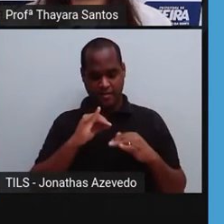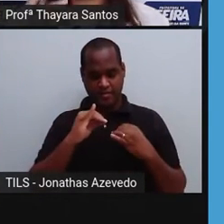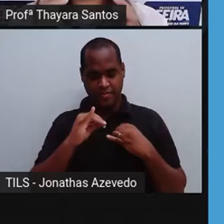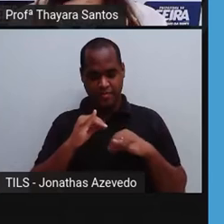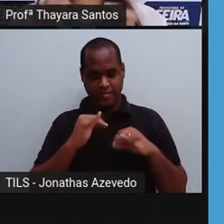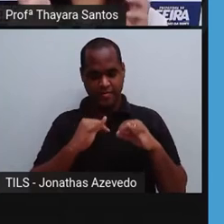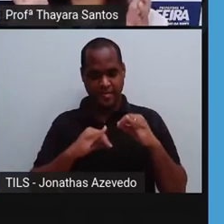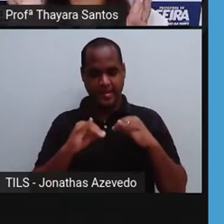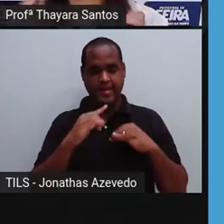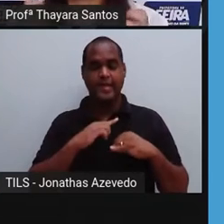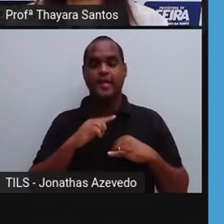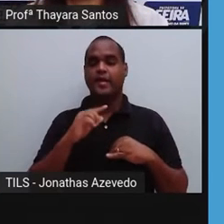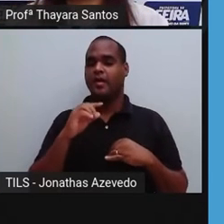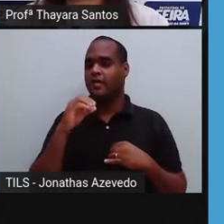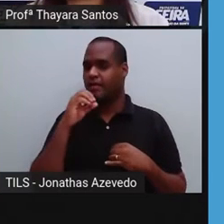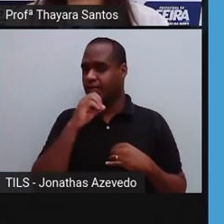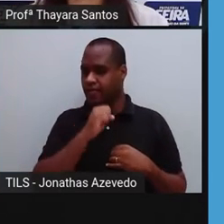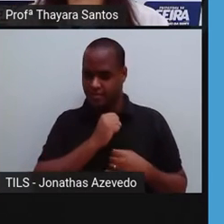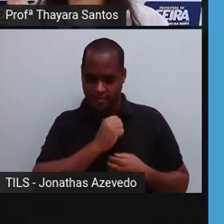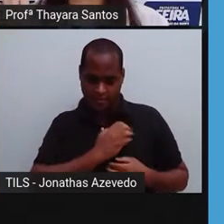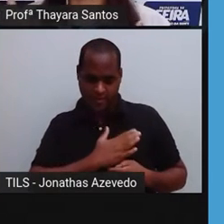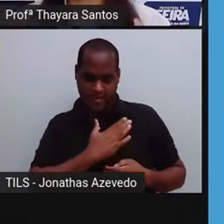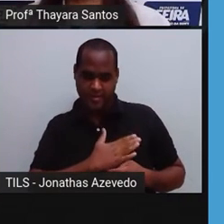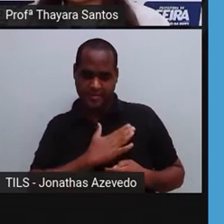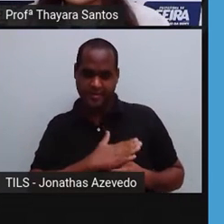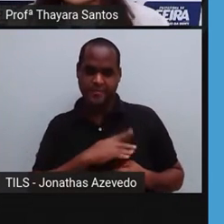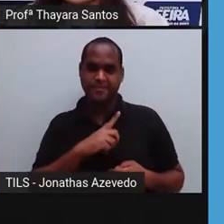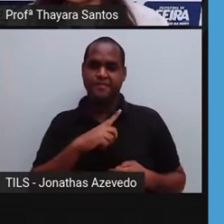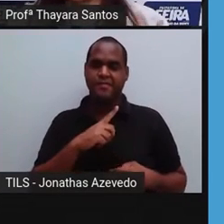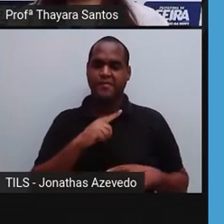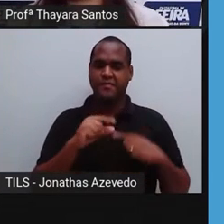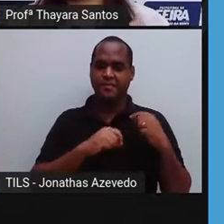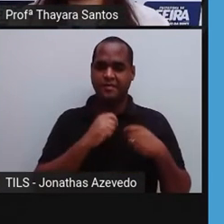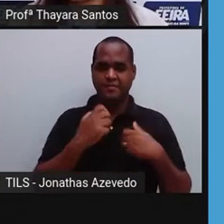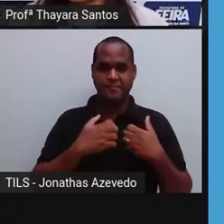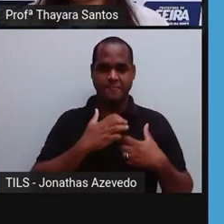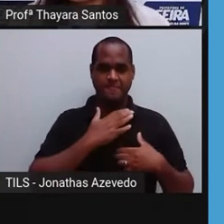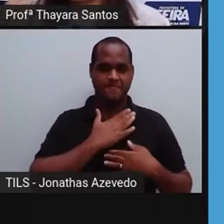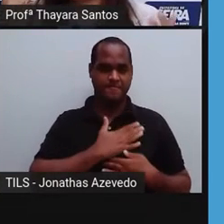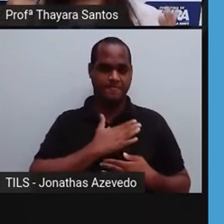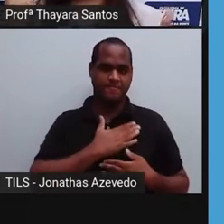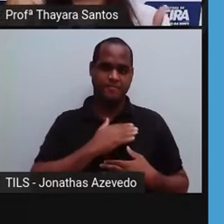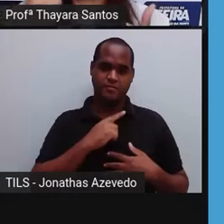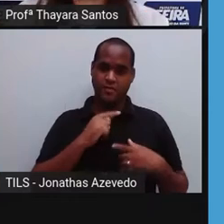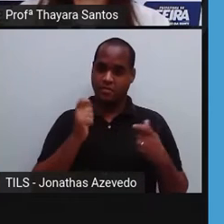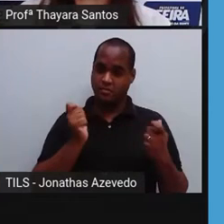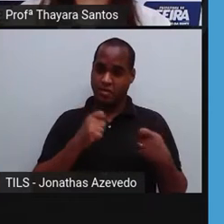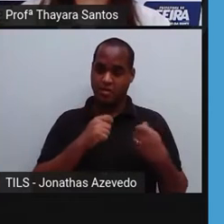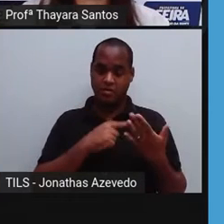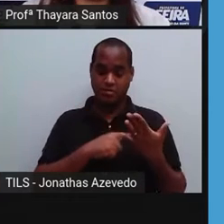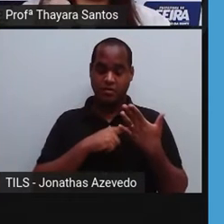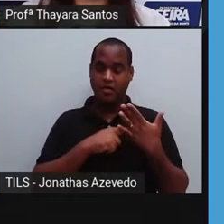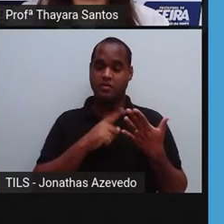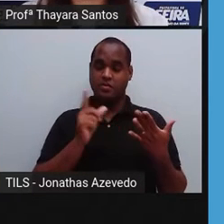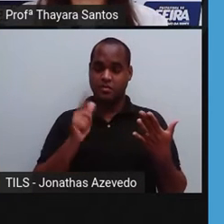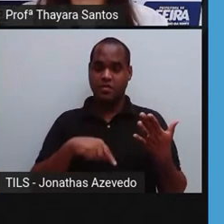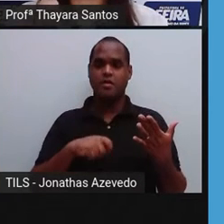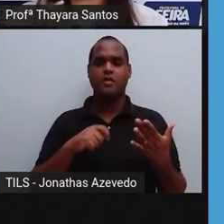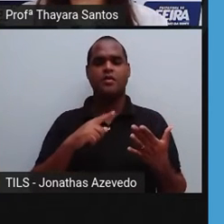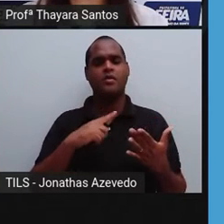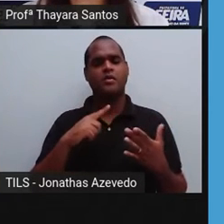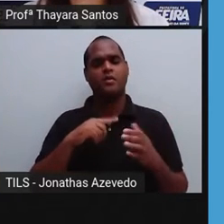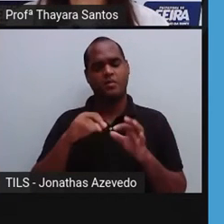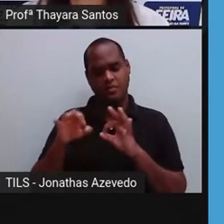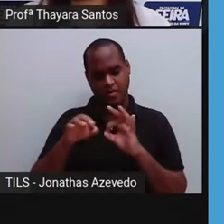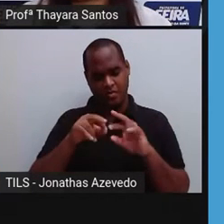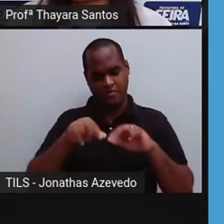estimular o coração a contrair. Porque o coração, ele é um músculo, a função do músculo é contrair. E esse nó sinoatrial fica o tempo todo